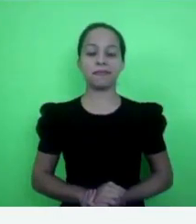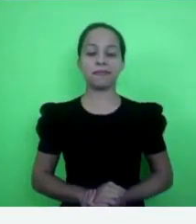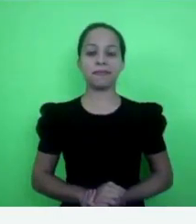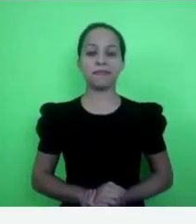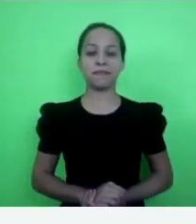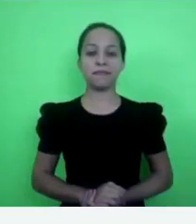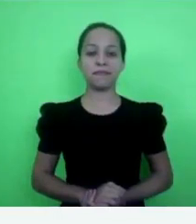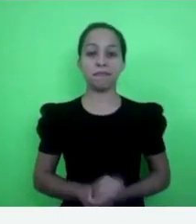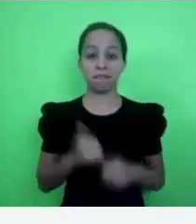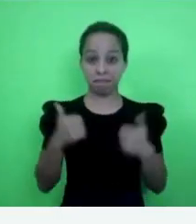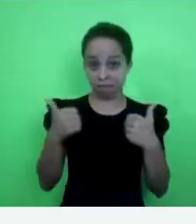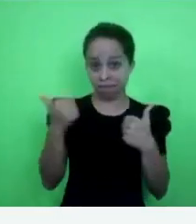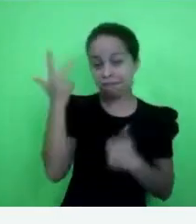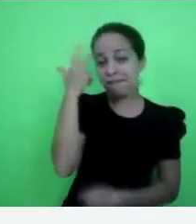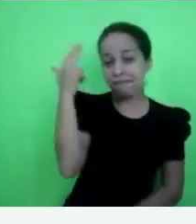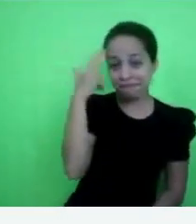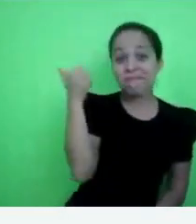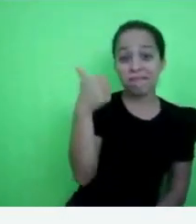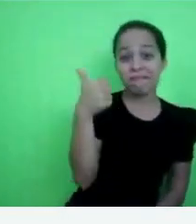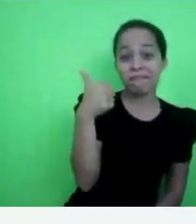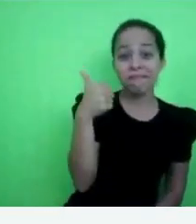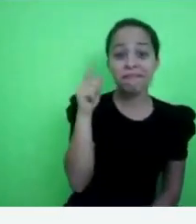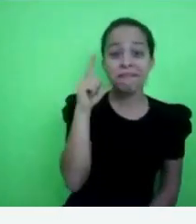Tudo certo aí, Clara?